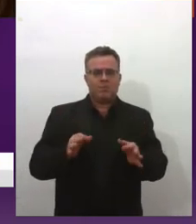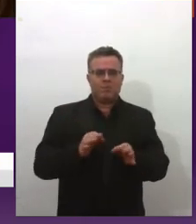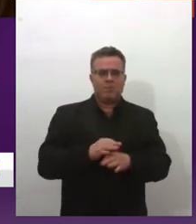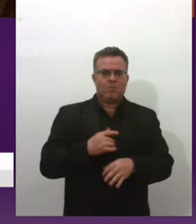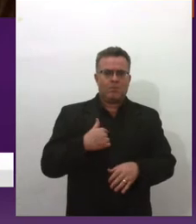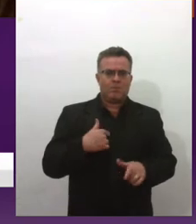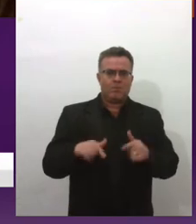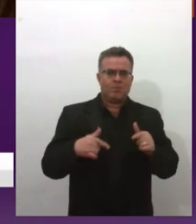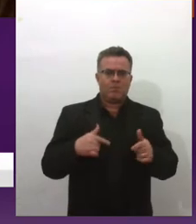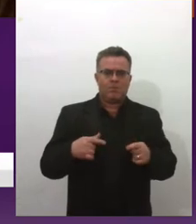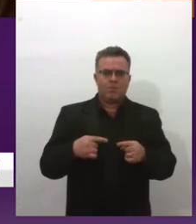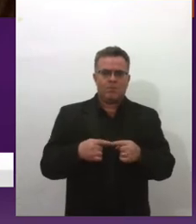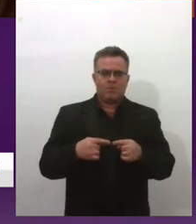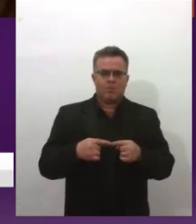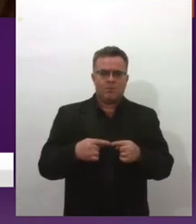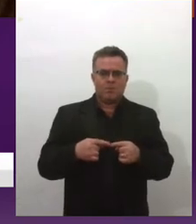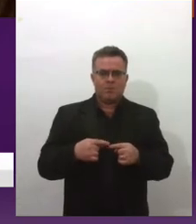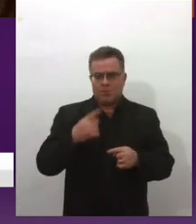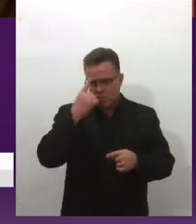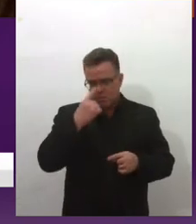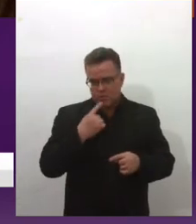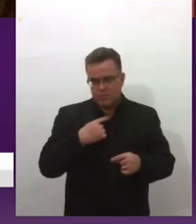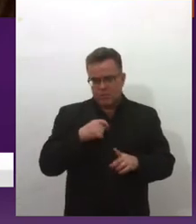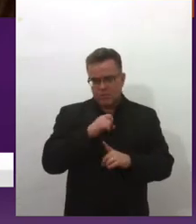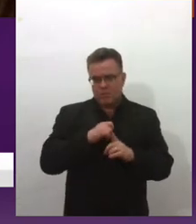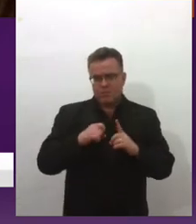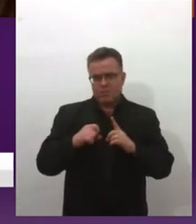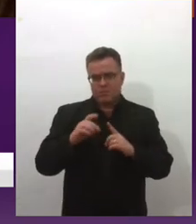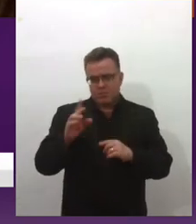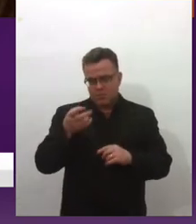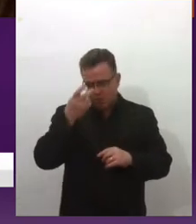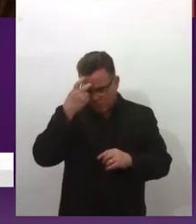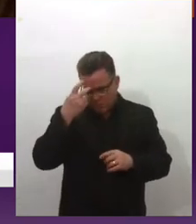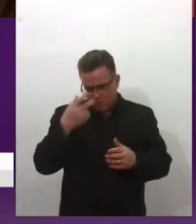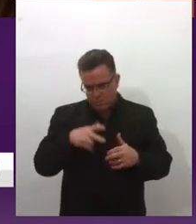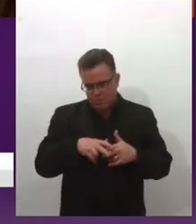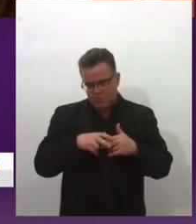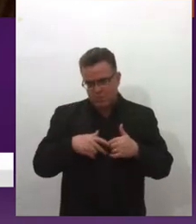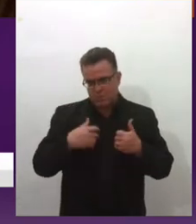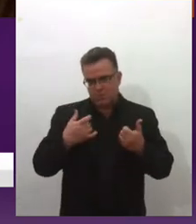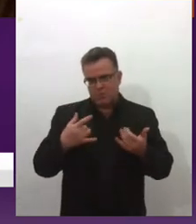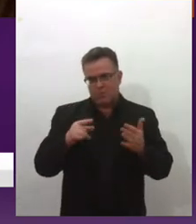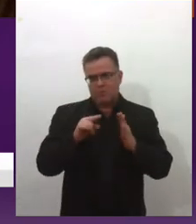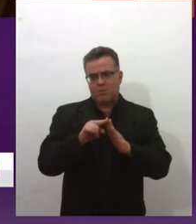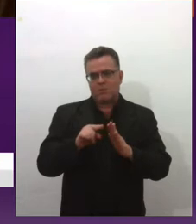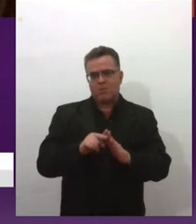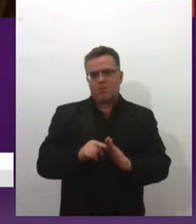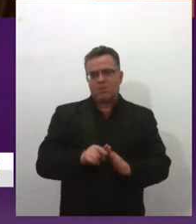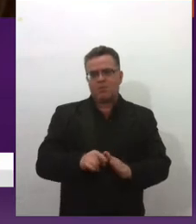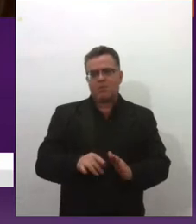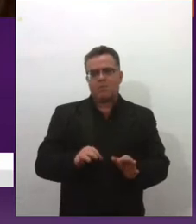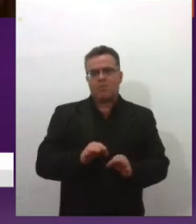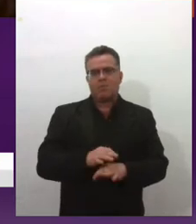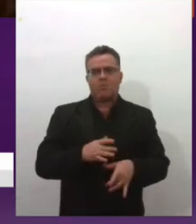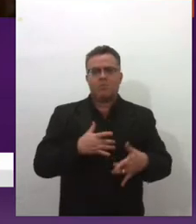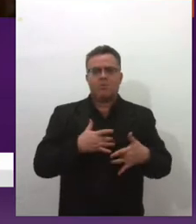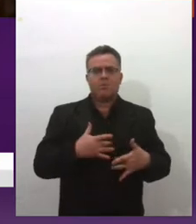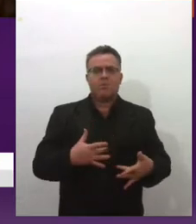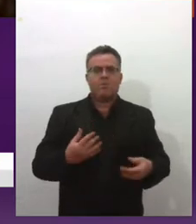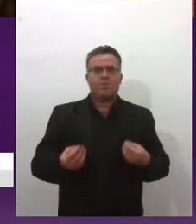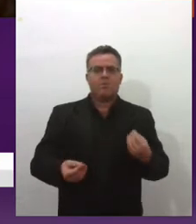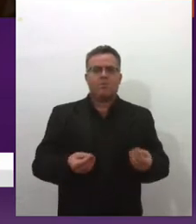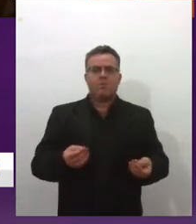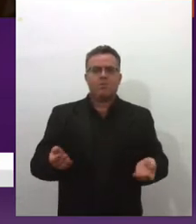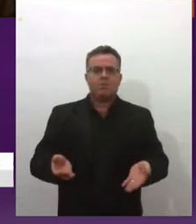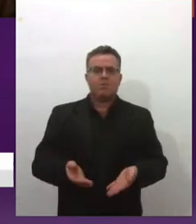desenvolvendo o perfil sociocultural das mulheres do Instituto. Então, a gente passou um questionário, elas responderam de forma voluntária, então, hoje o